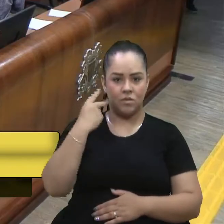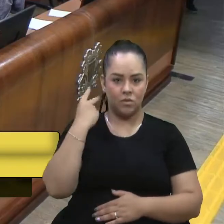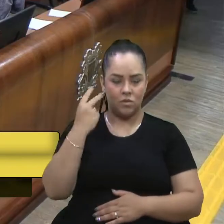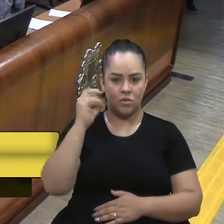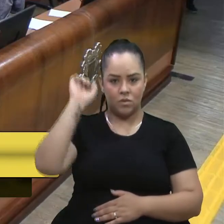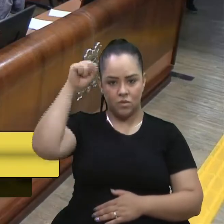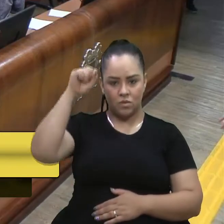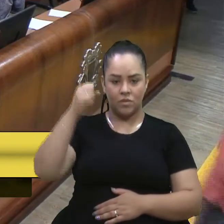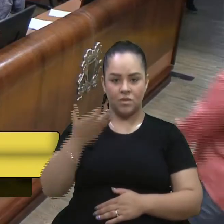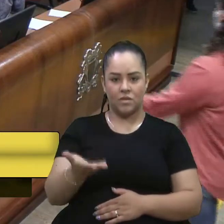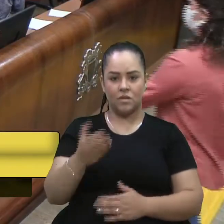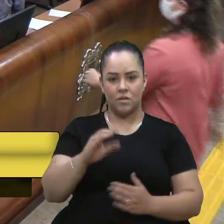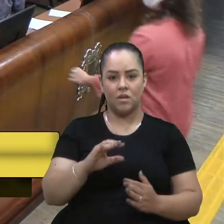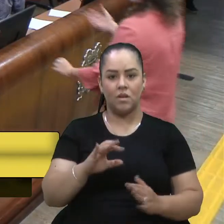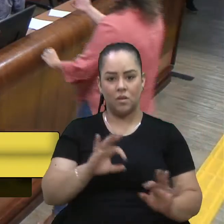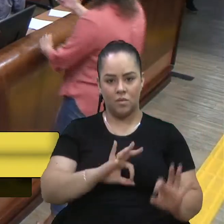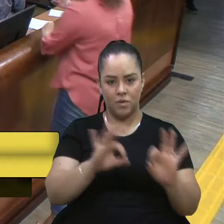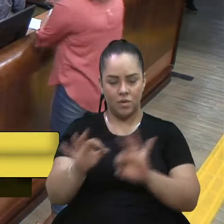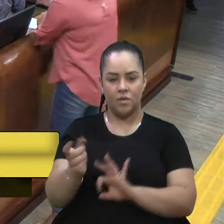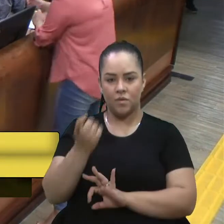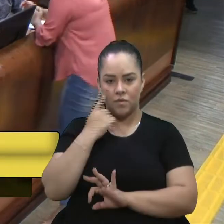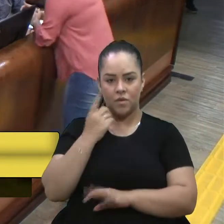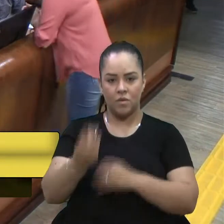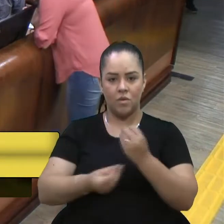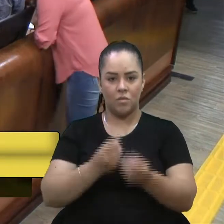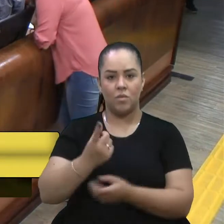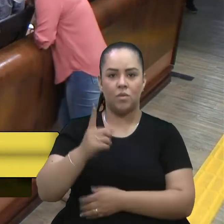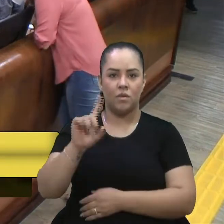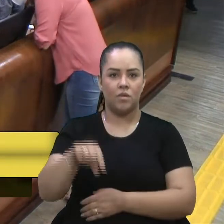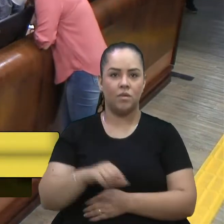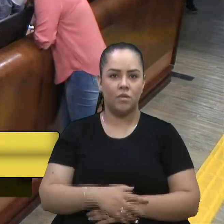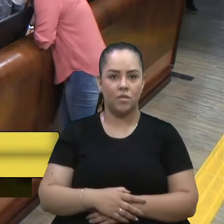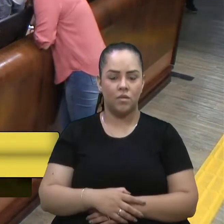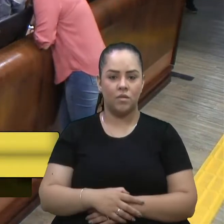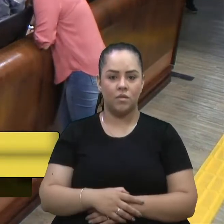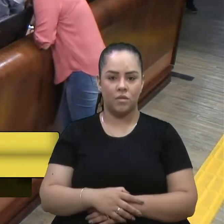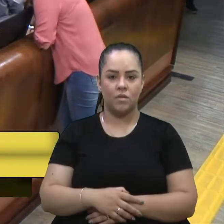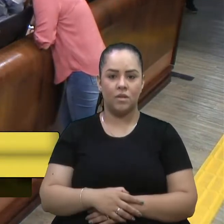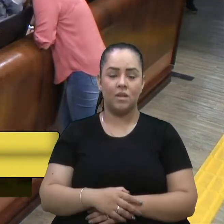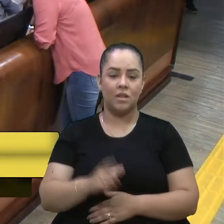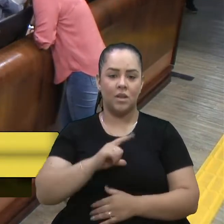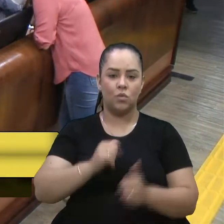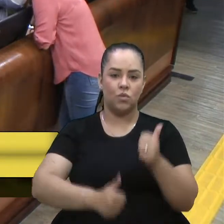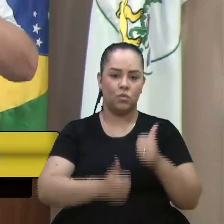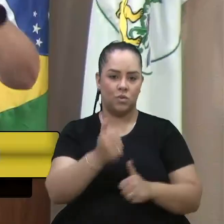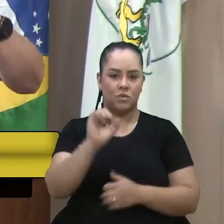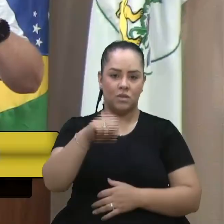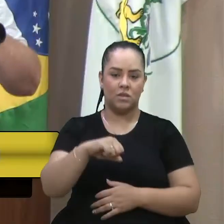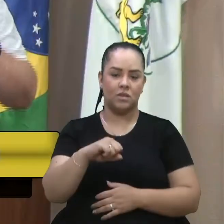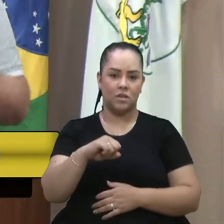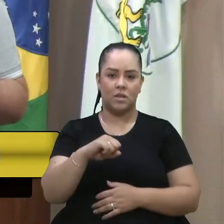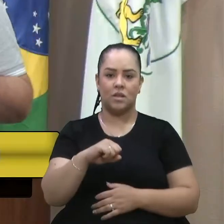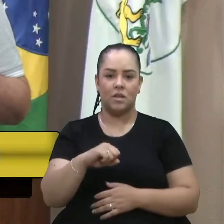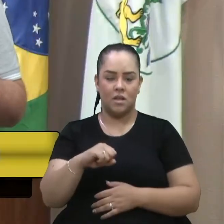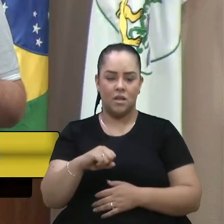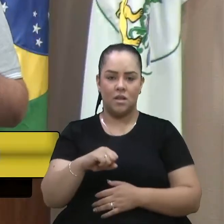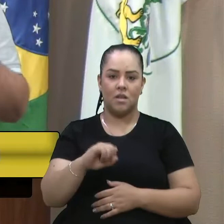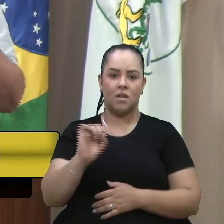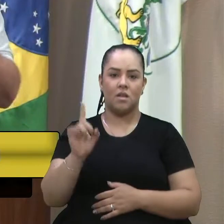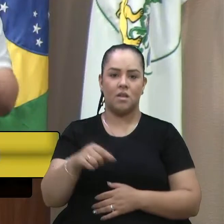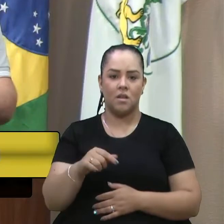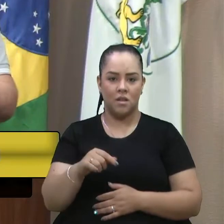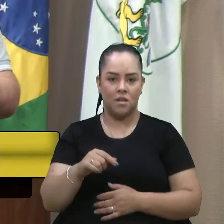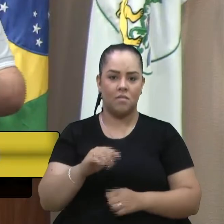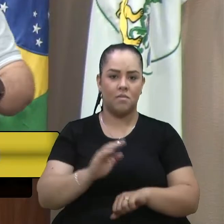dimensão que isso ganha. Então, a gente coloca isso no futebol é obviamente que é muito mais tem muito mais